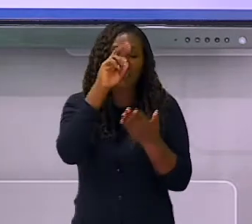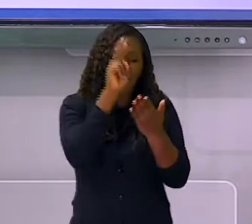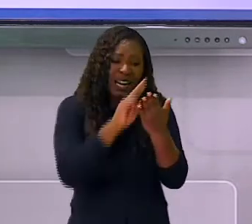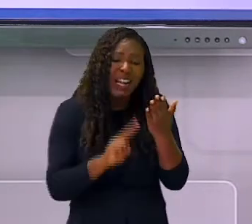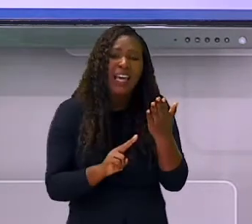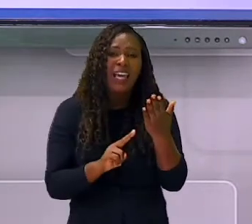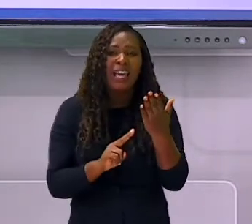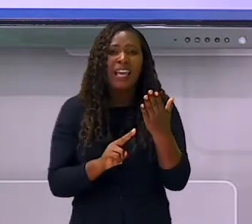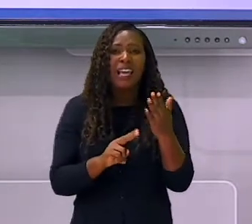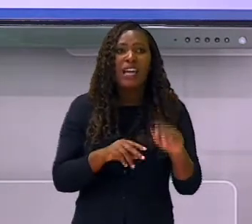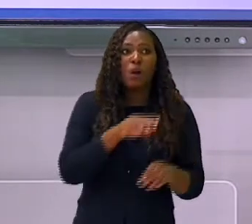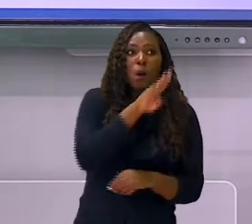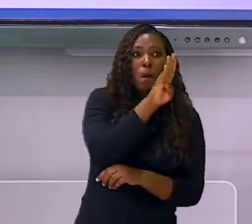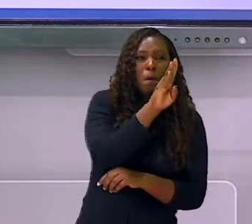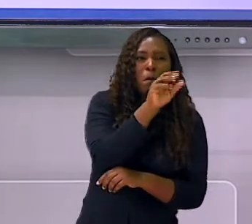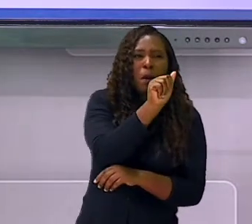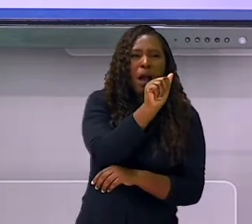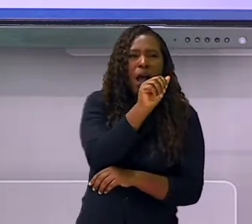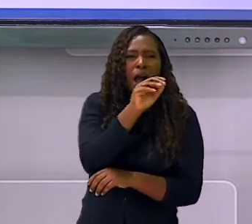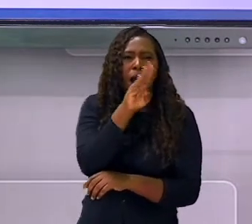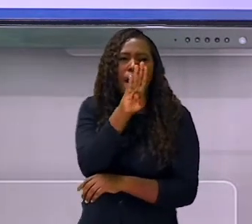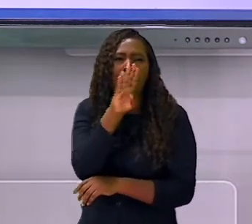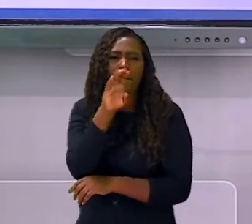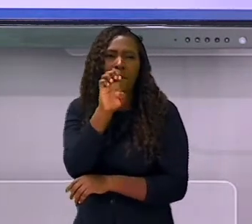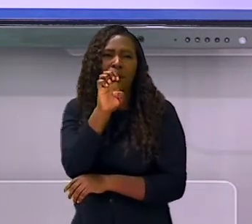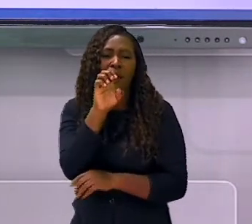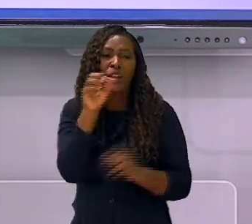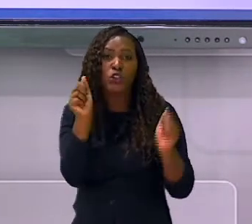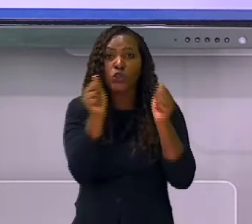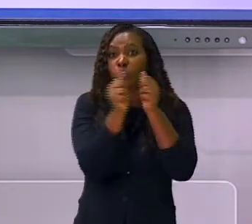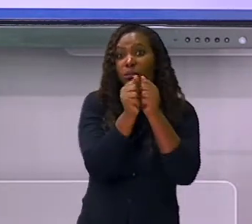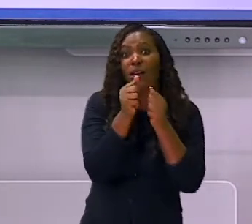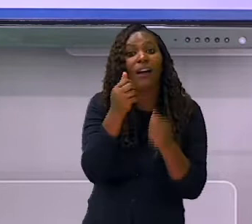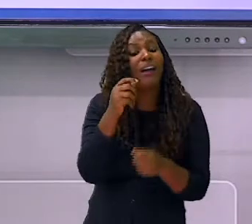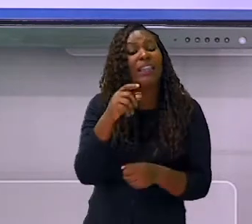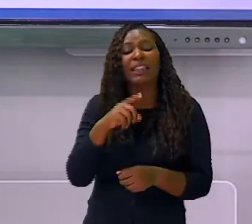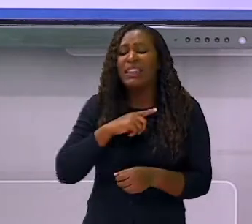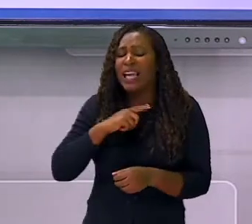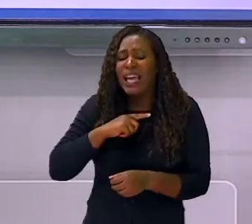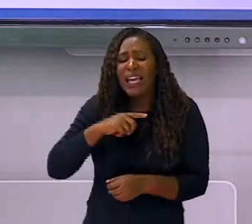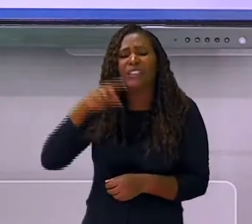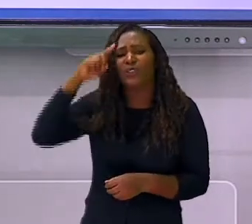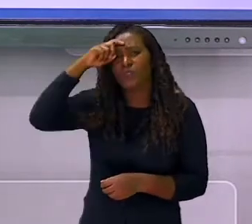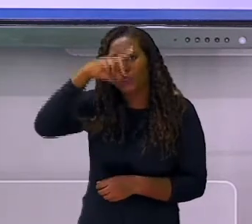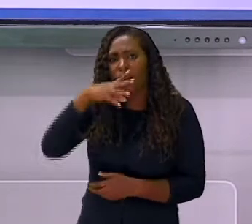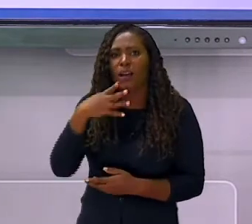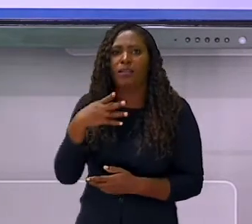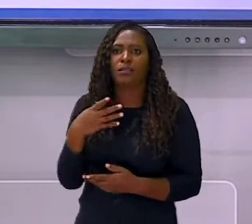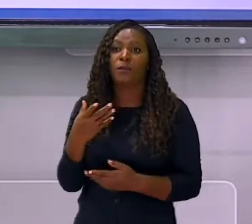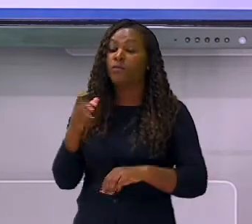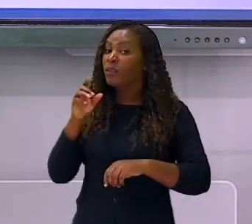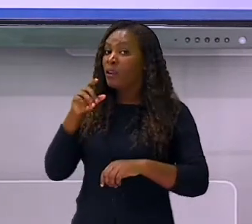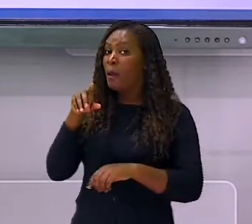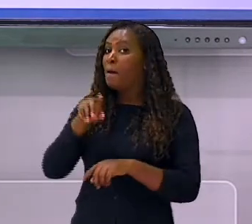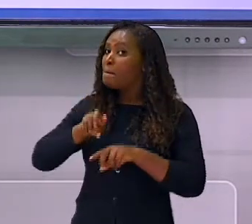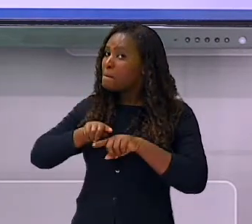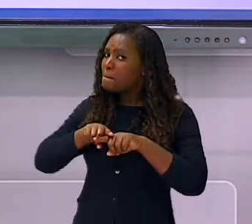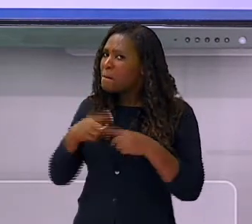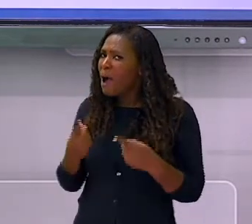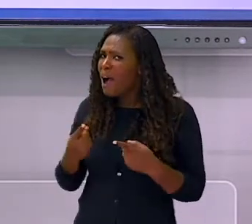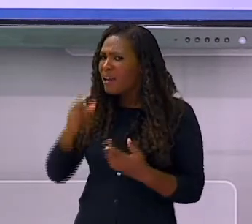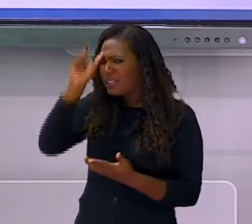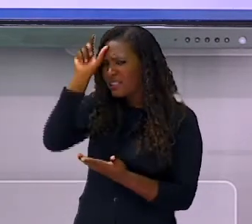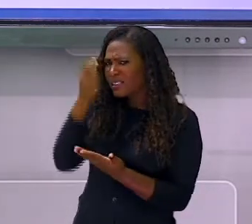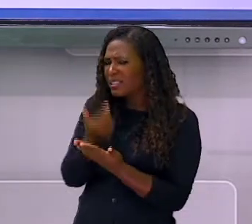dislexia pessoal não é deficiência, não é uma síndrome, mas ela pode sim